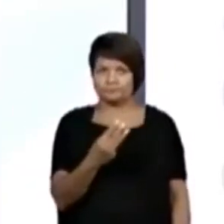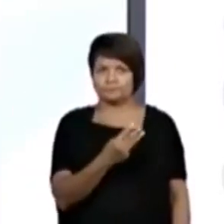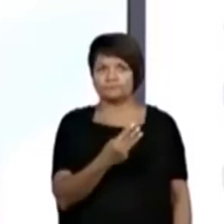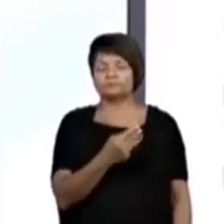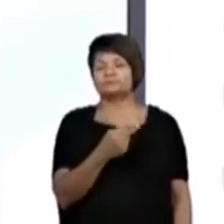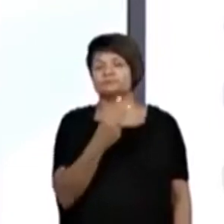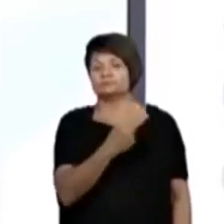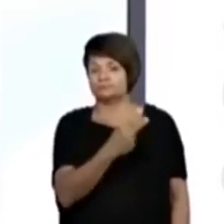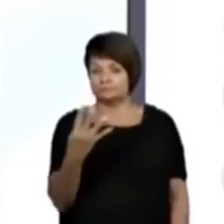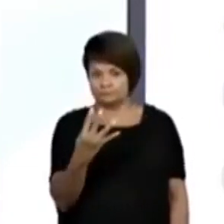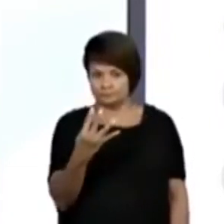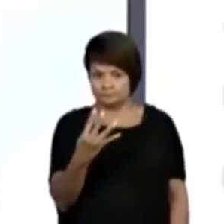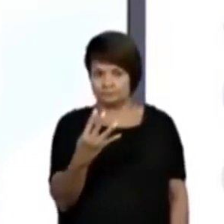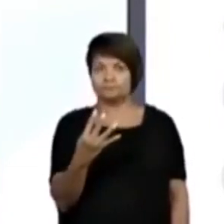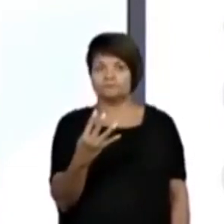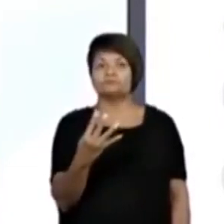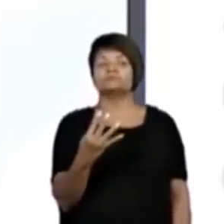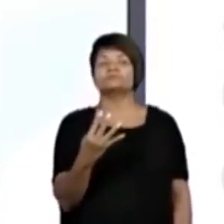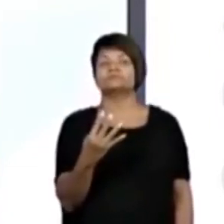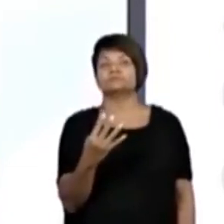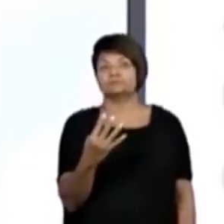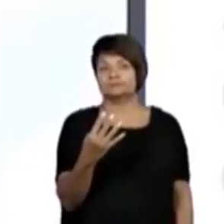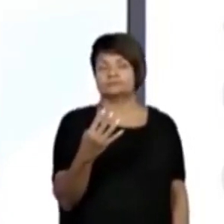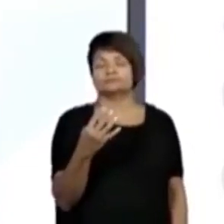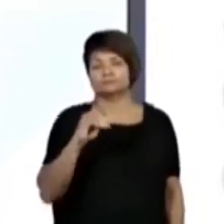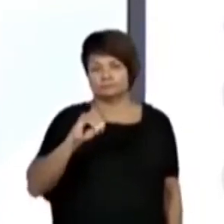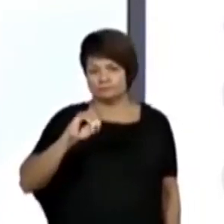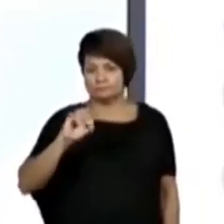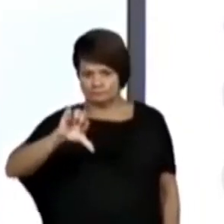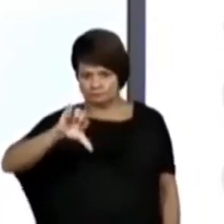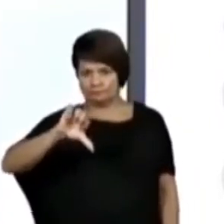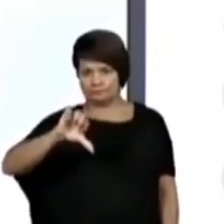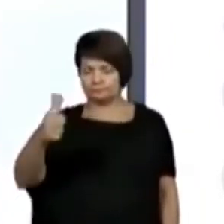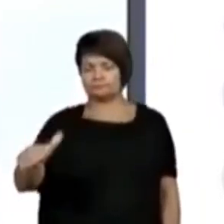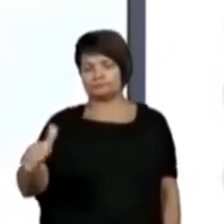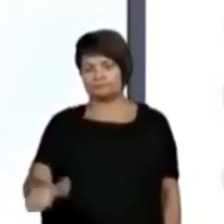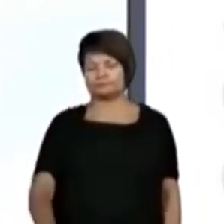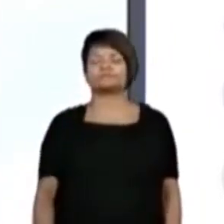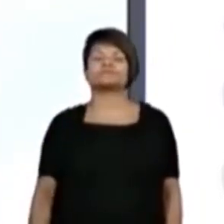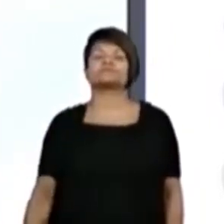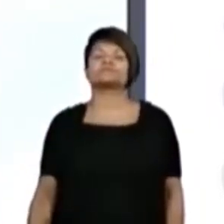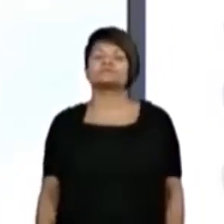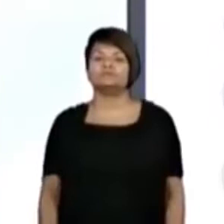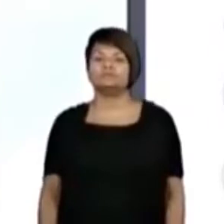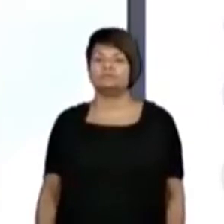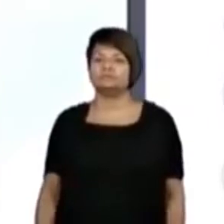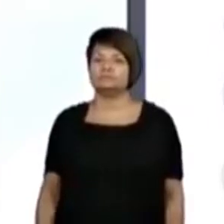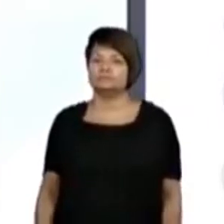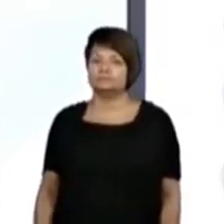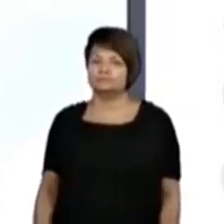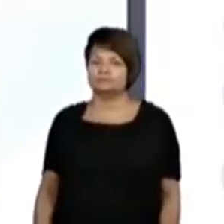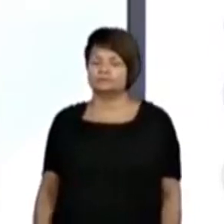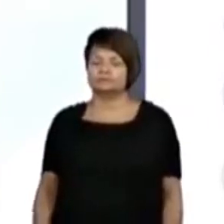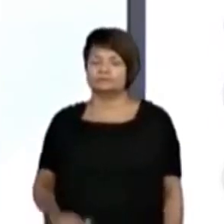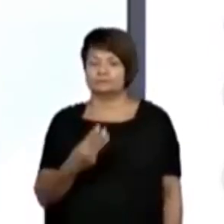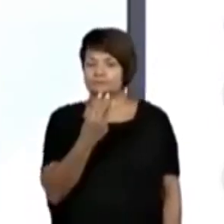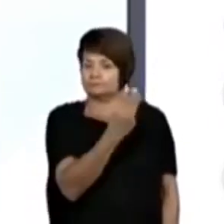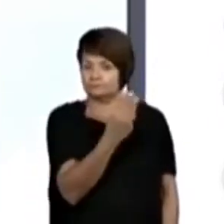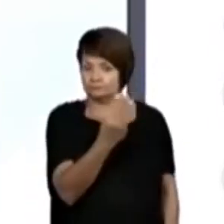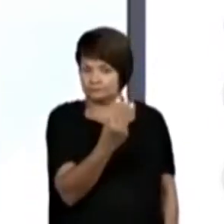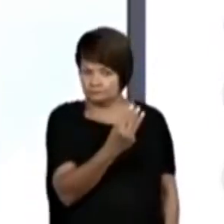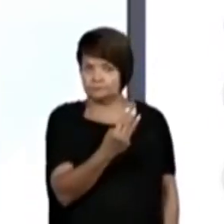33, 24, nesse caso, 0, 9, 11. Muito bem. Olha lá. 33, 24,